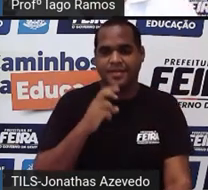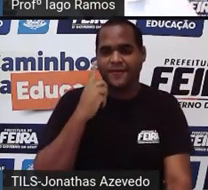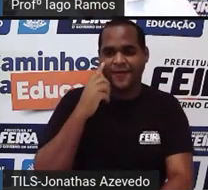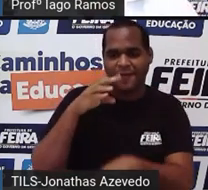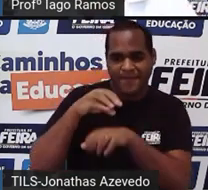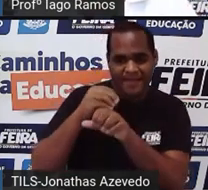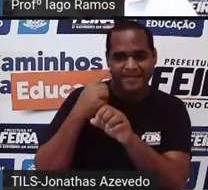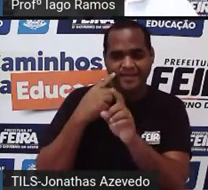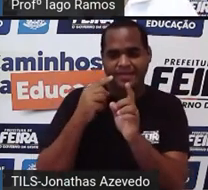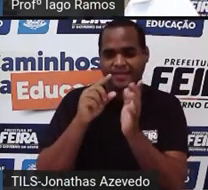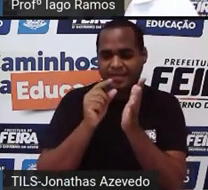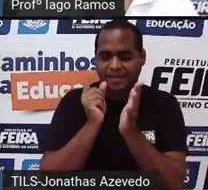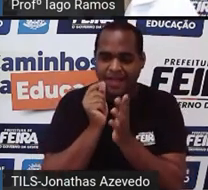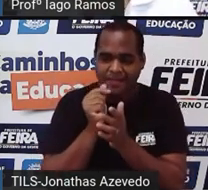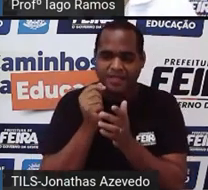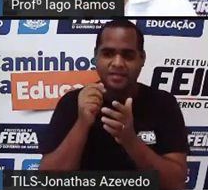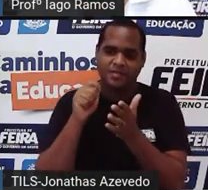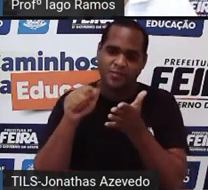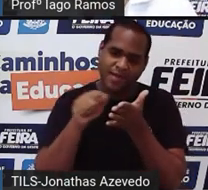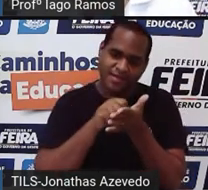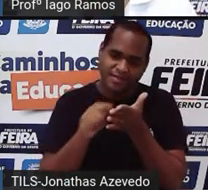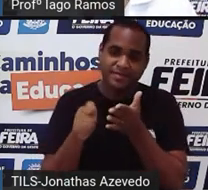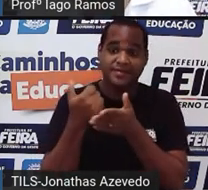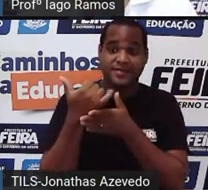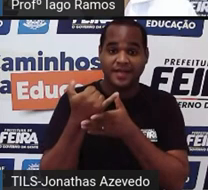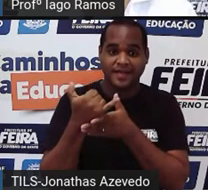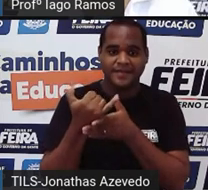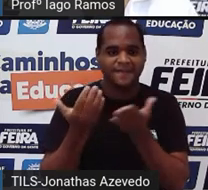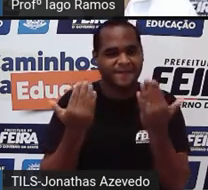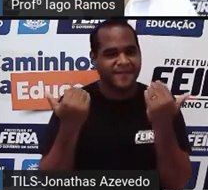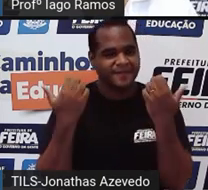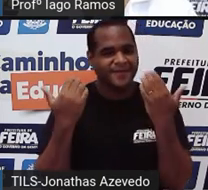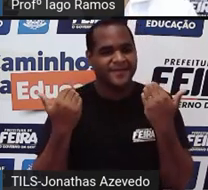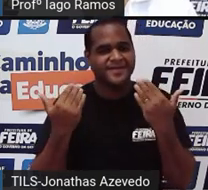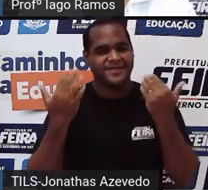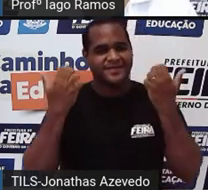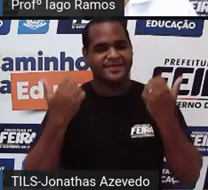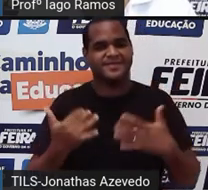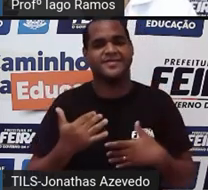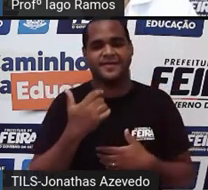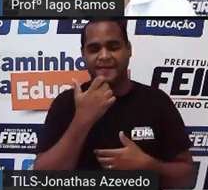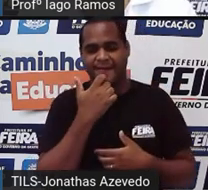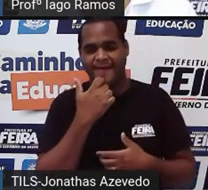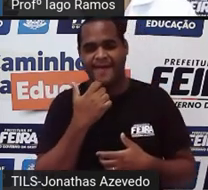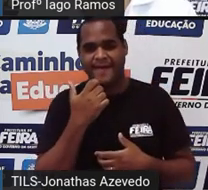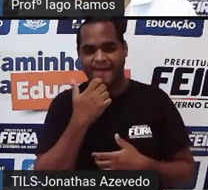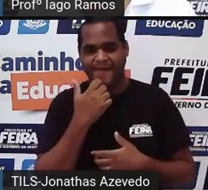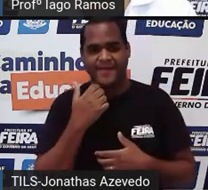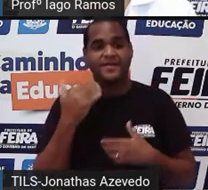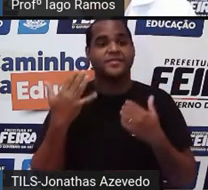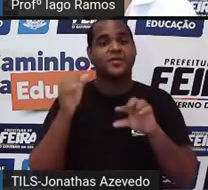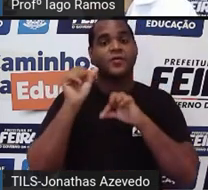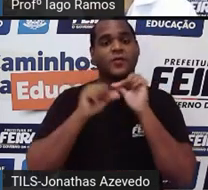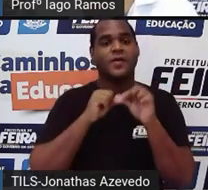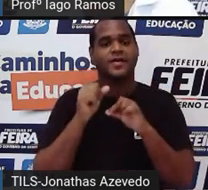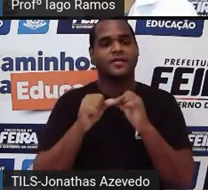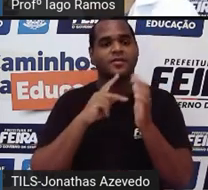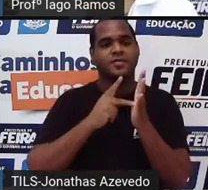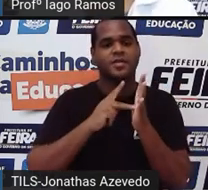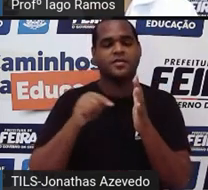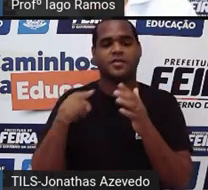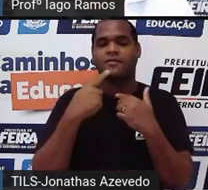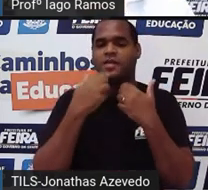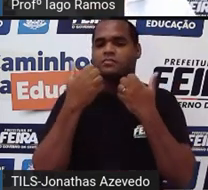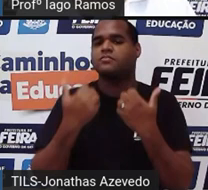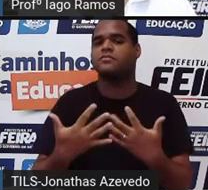o caderno, pega o lápis, a borracha, a caneta, vem comigo, porque essas transformações geométricas que a gente vai falar